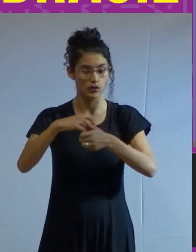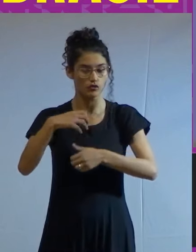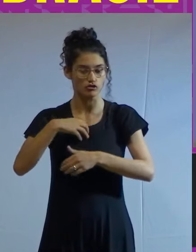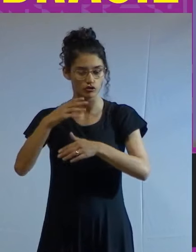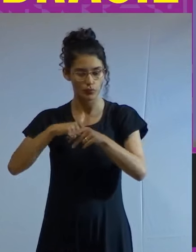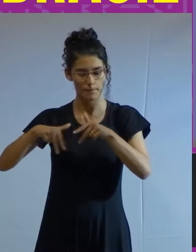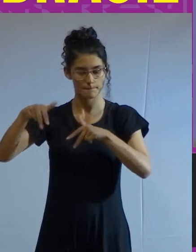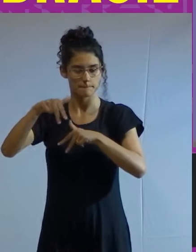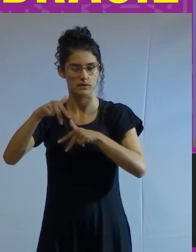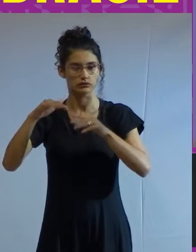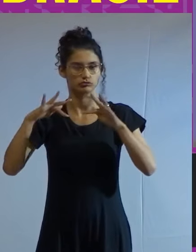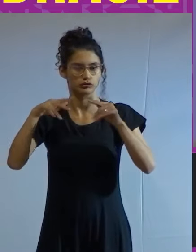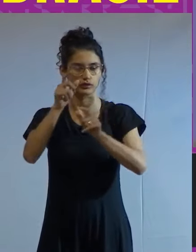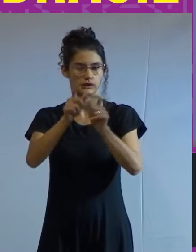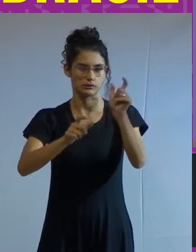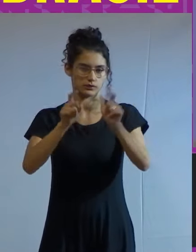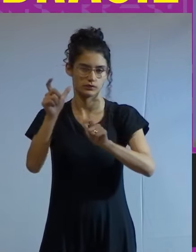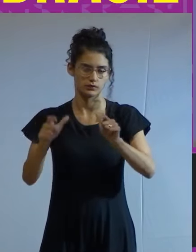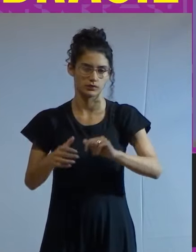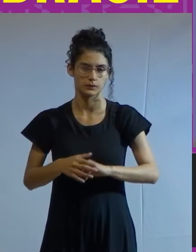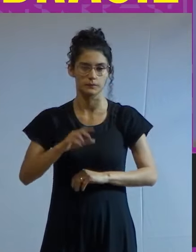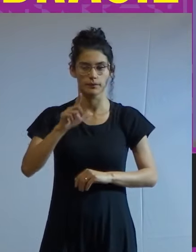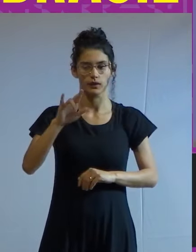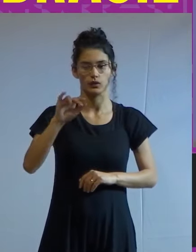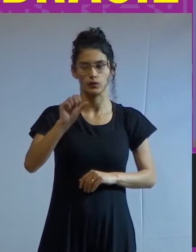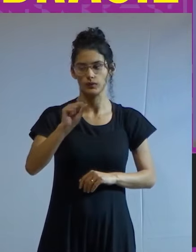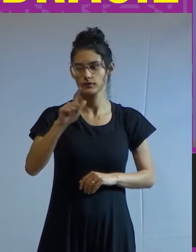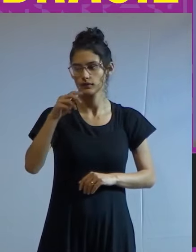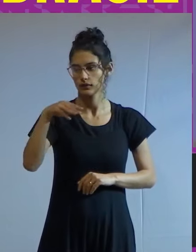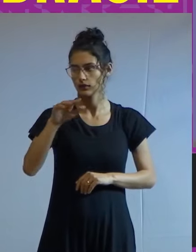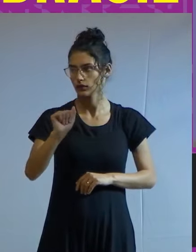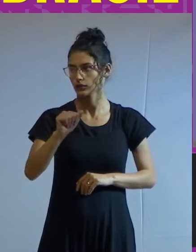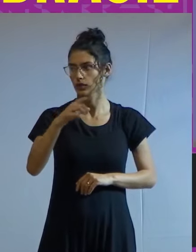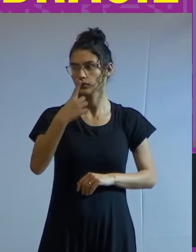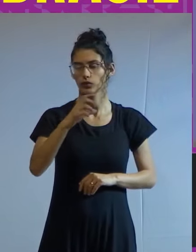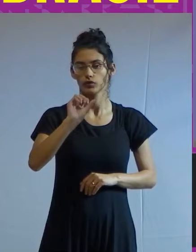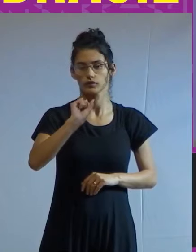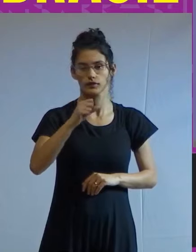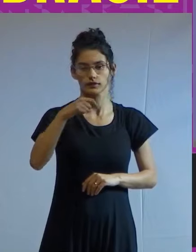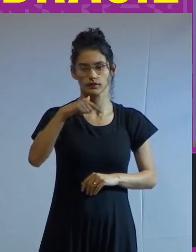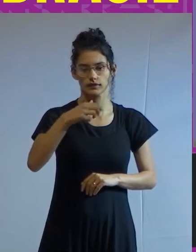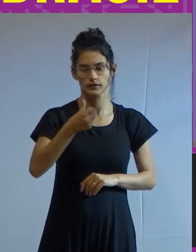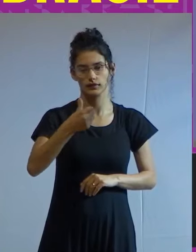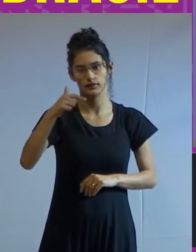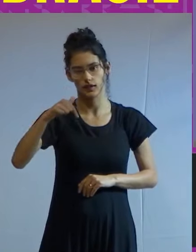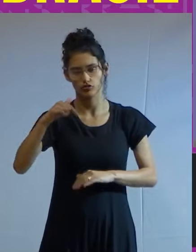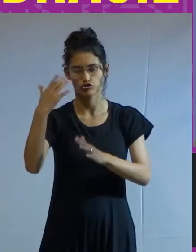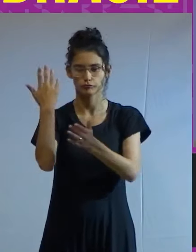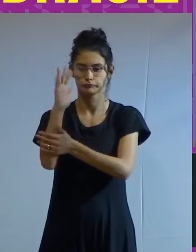frente dos tiranos. Luiz Gama, 1867.